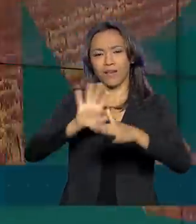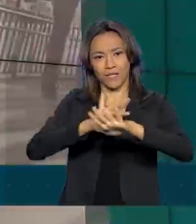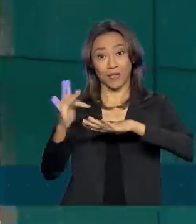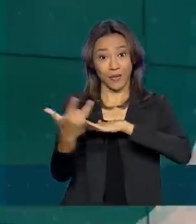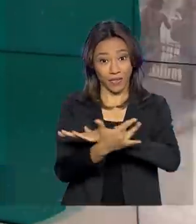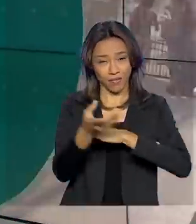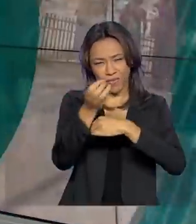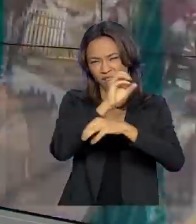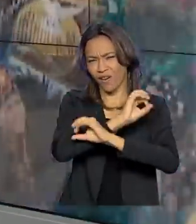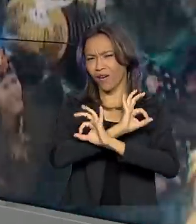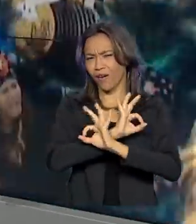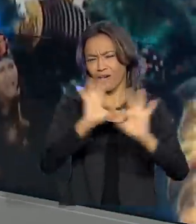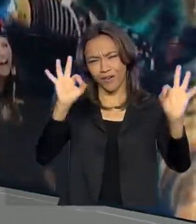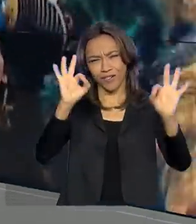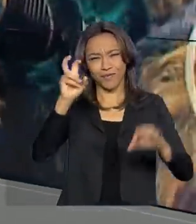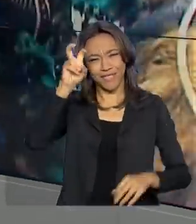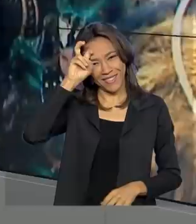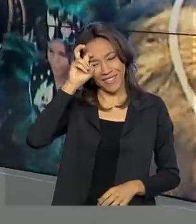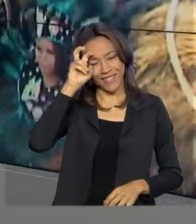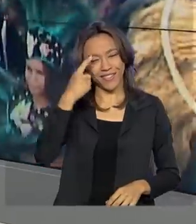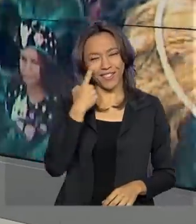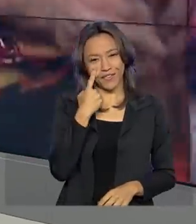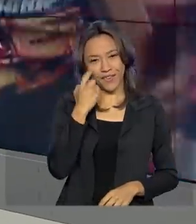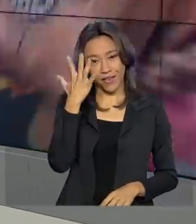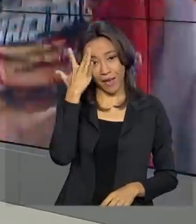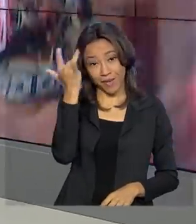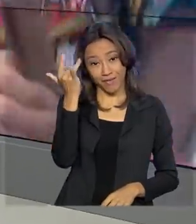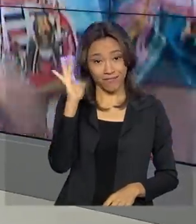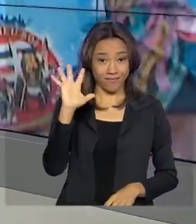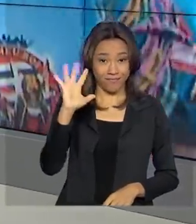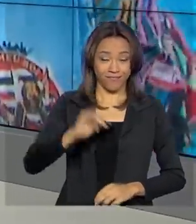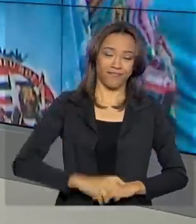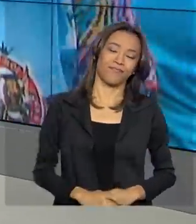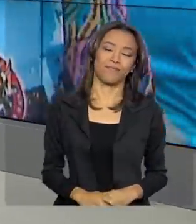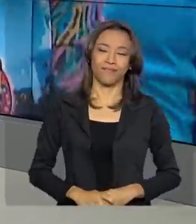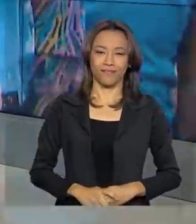sociais. Ótima quinta-feira para você e a gente se vê amanhã. Até lá!